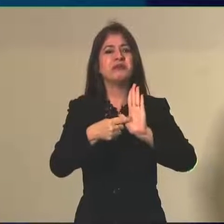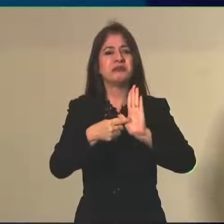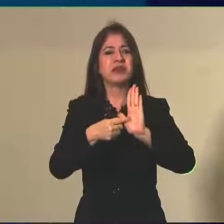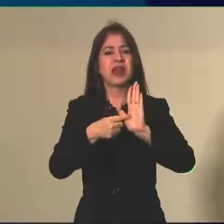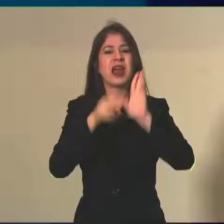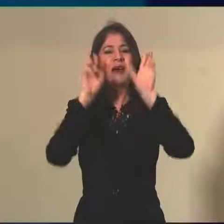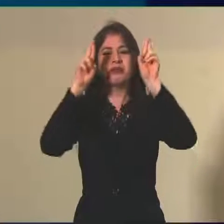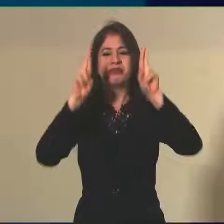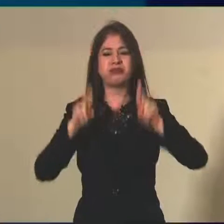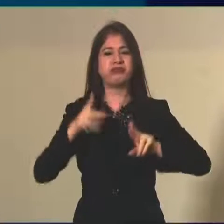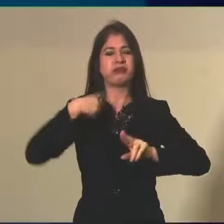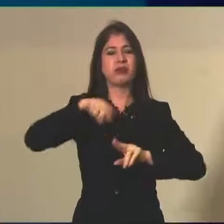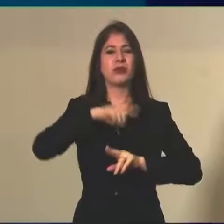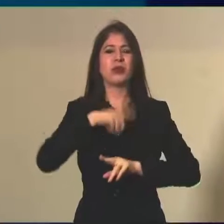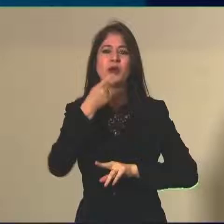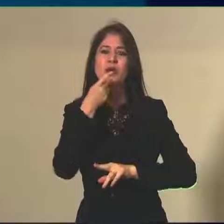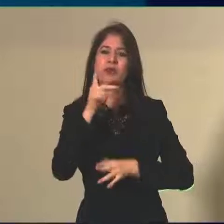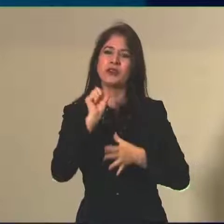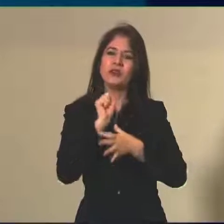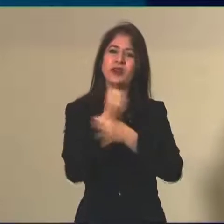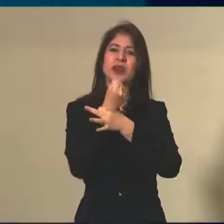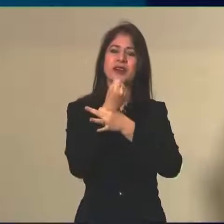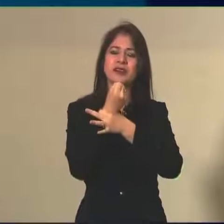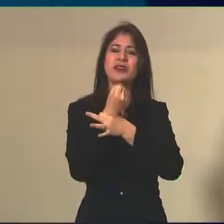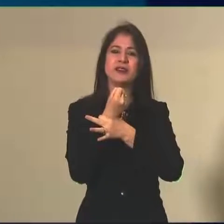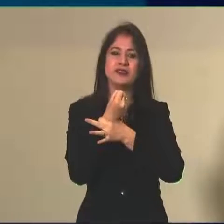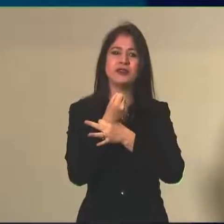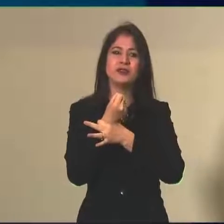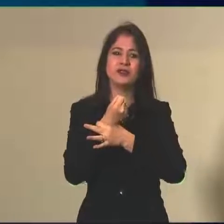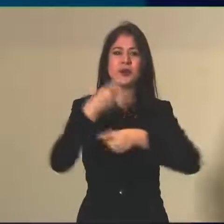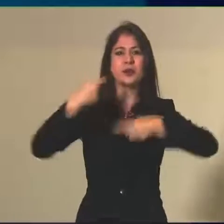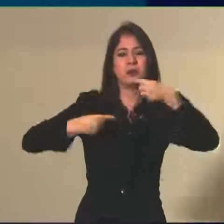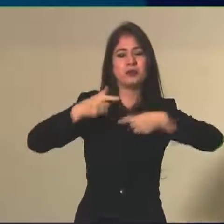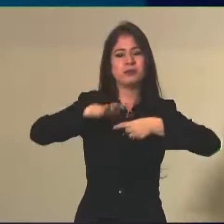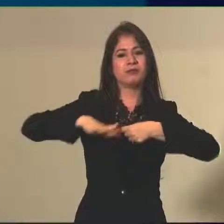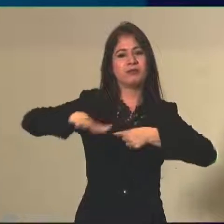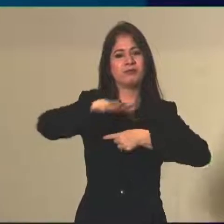recursos, garantindo políticas públicas essenciais para toda a população brasileira.